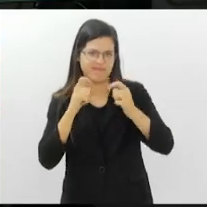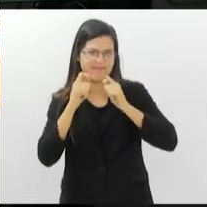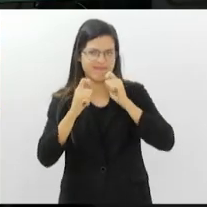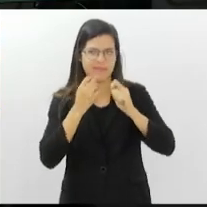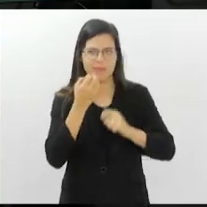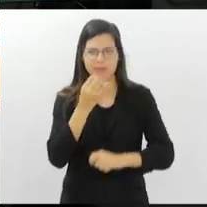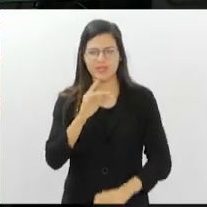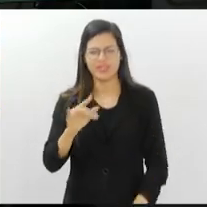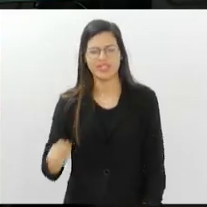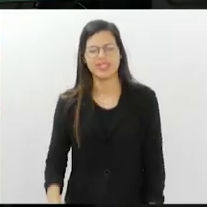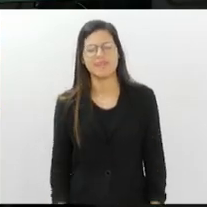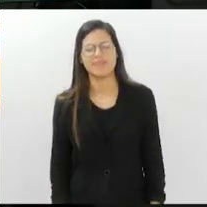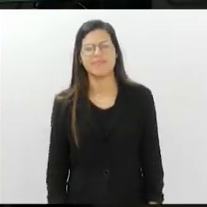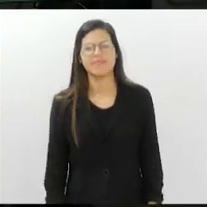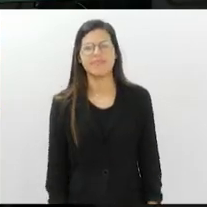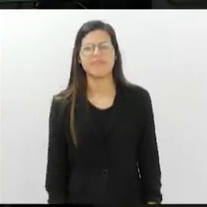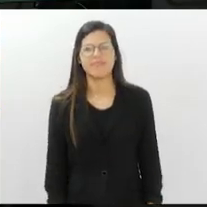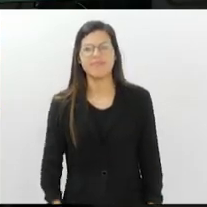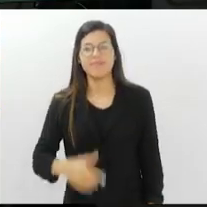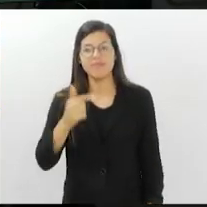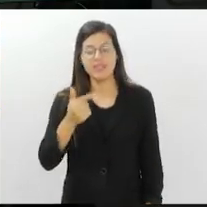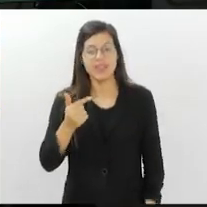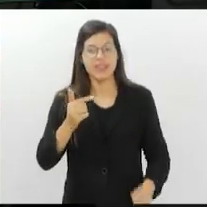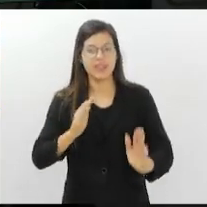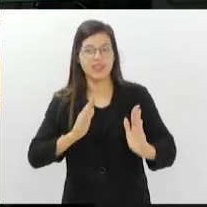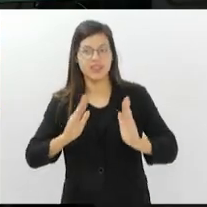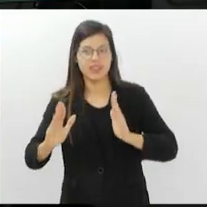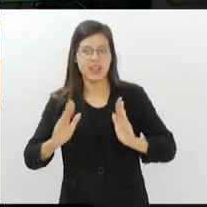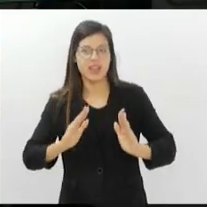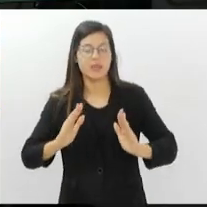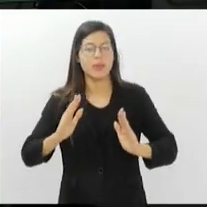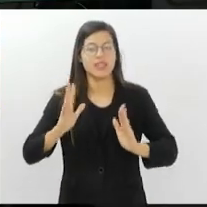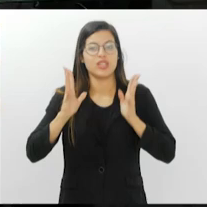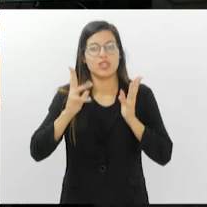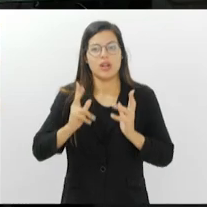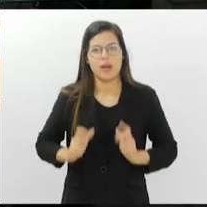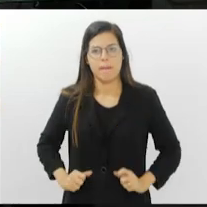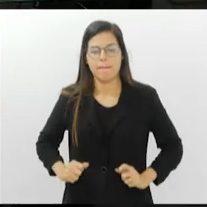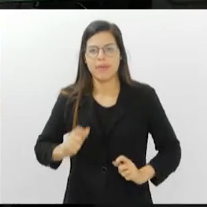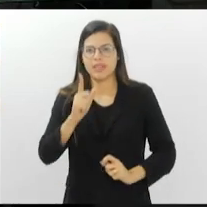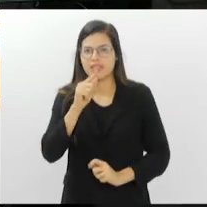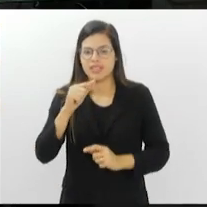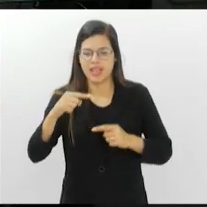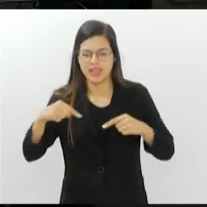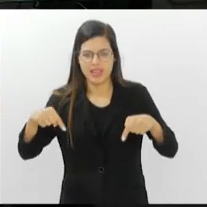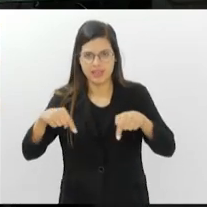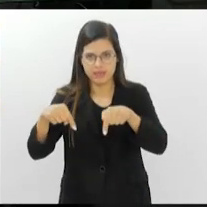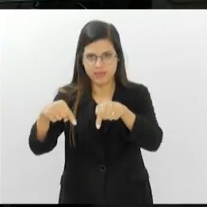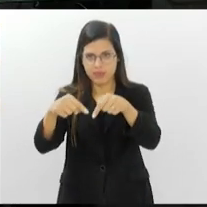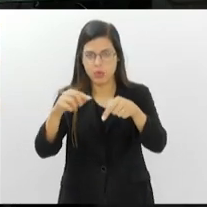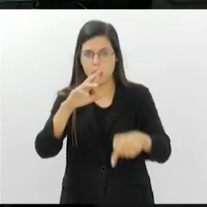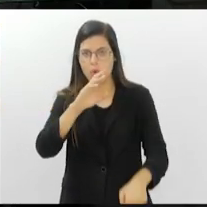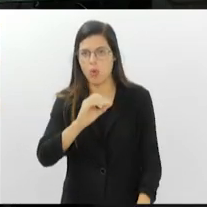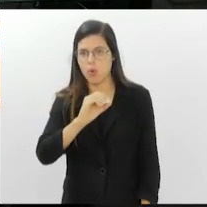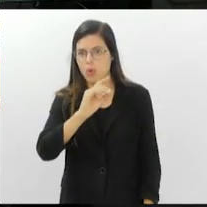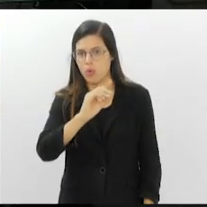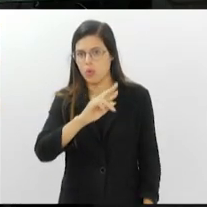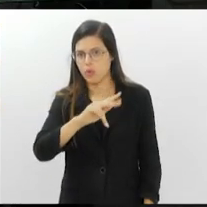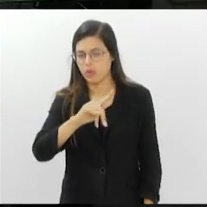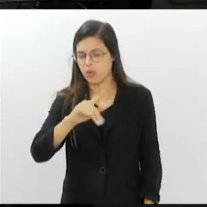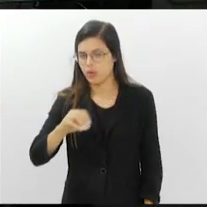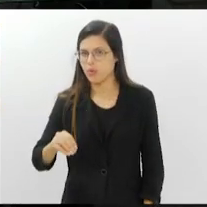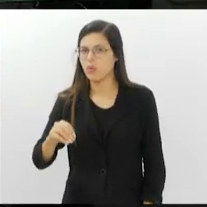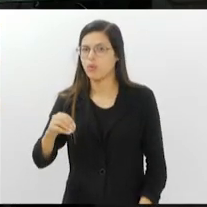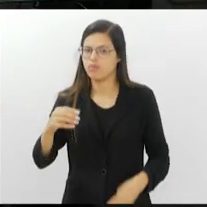Bom dia para vocês. A segunda etapa de naturalização da Lagoa Rodrigo de Freitas na Zona Sul do Rio avança a cada dia.